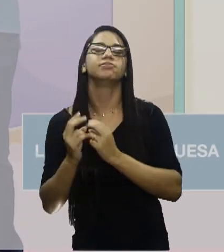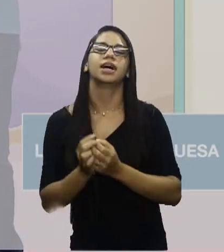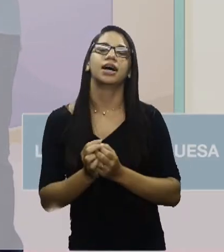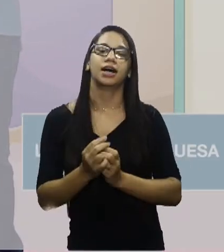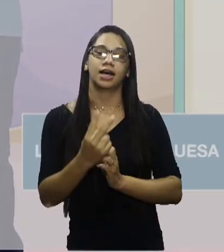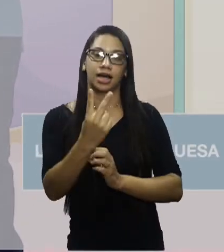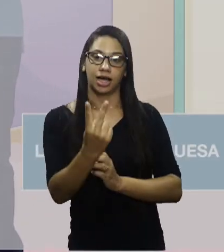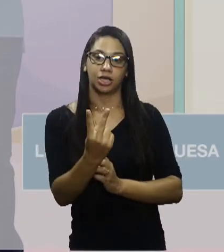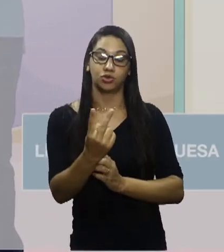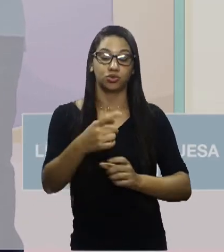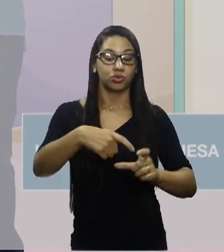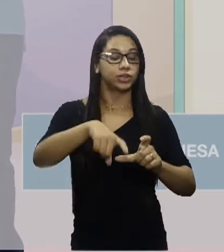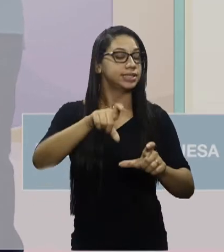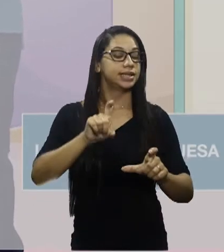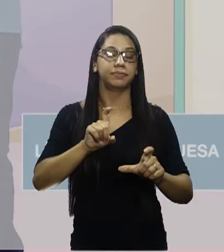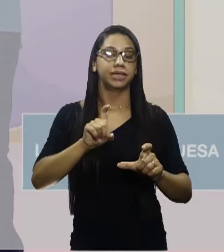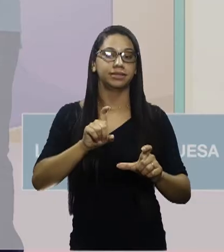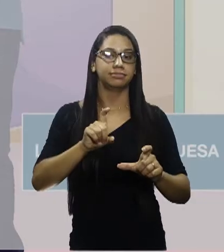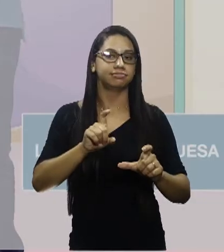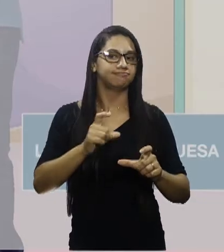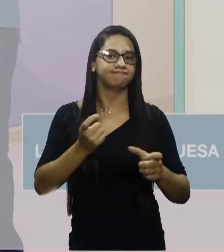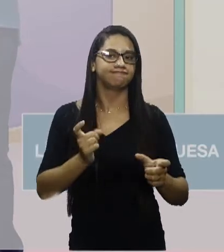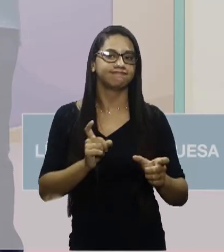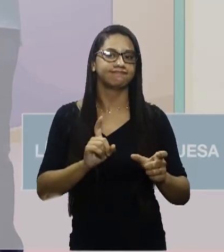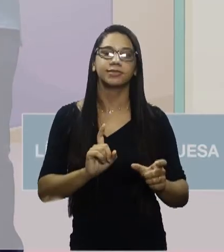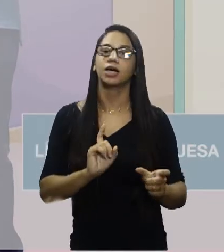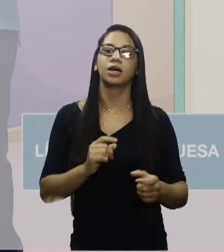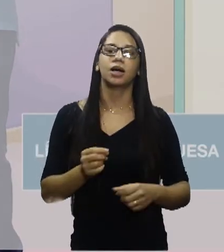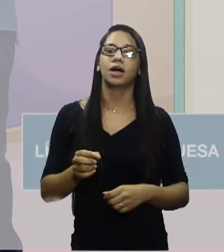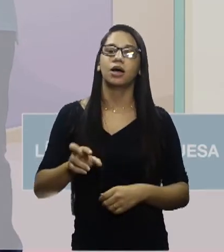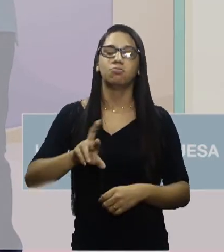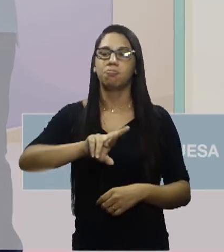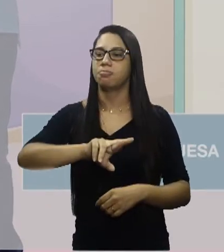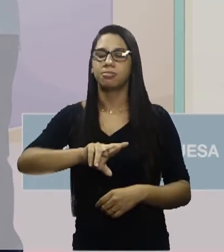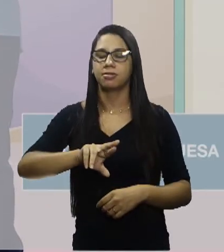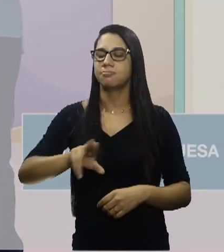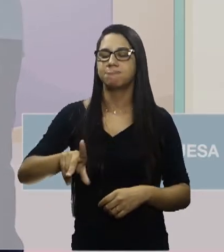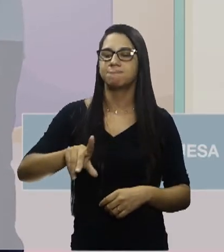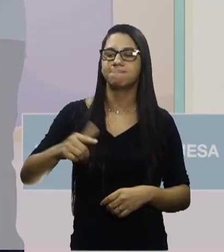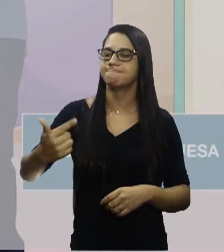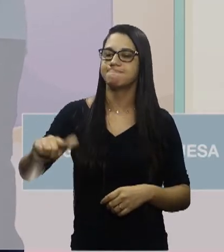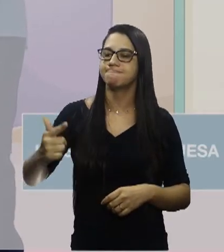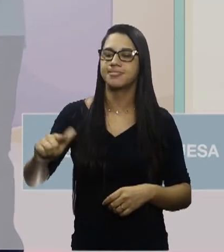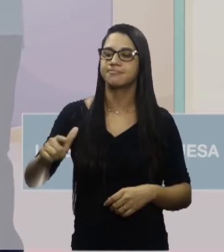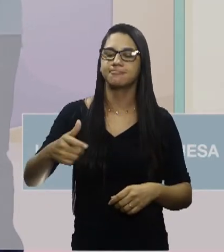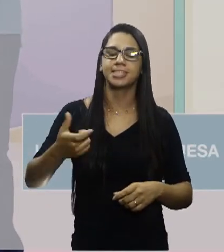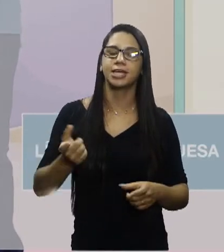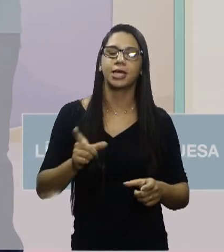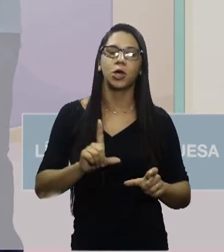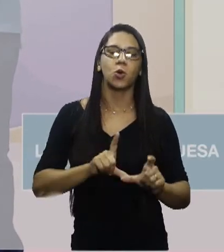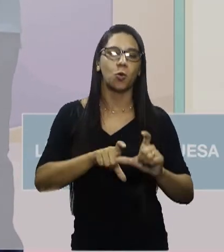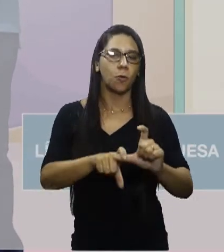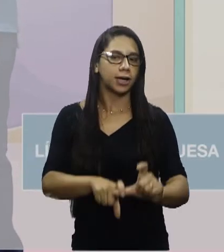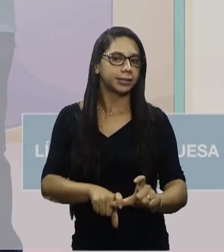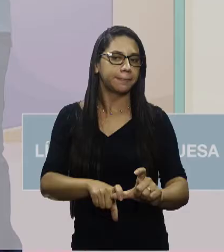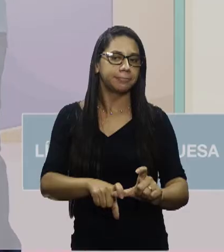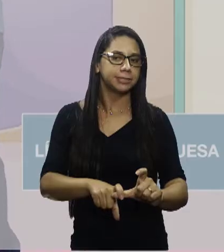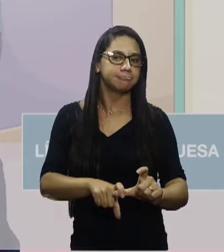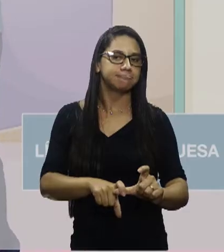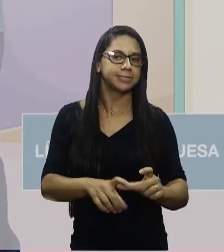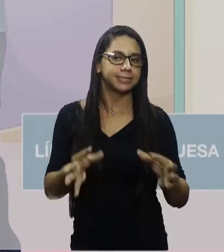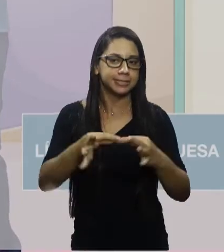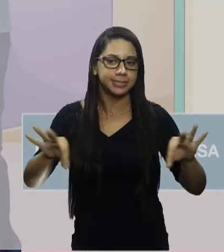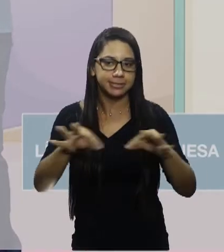né? Independentes. Não há uma relação de dependência sintática, nem semântica entre elas.